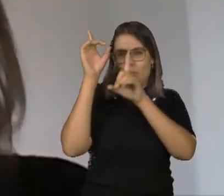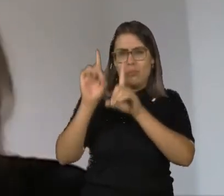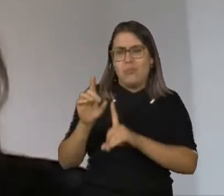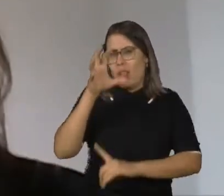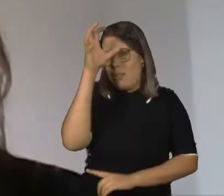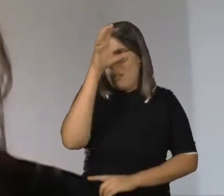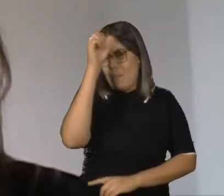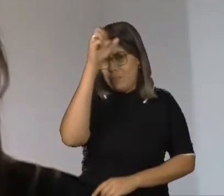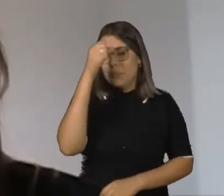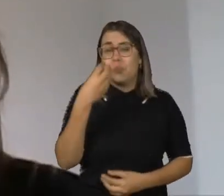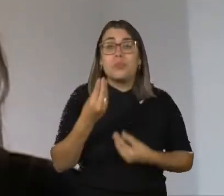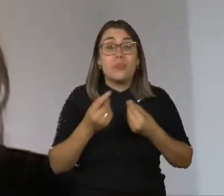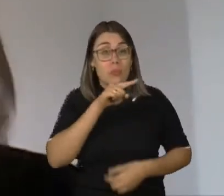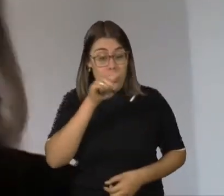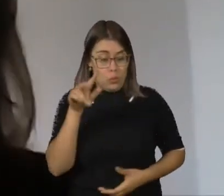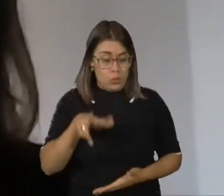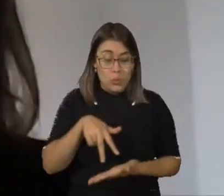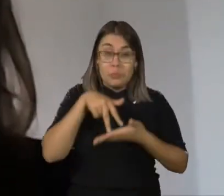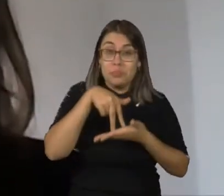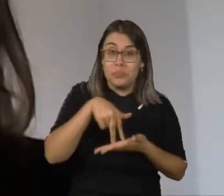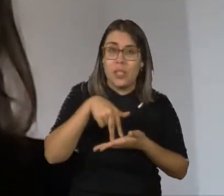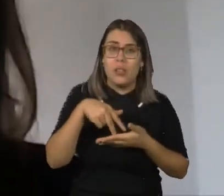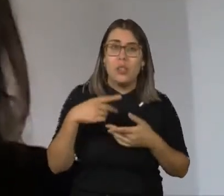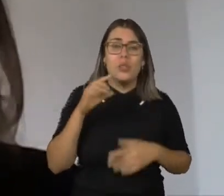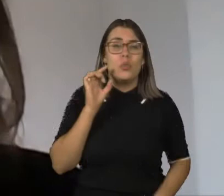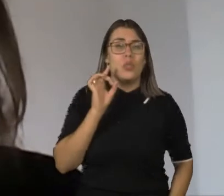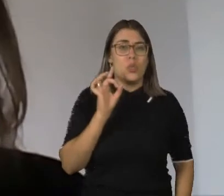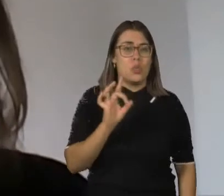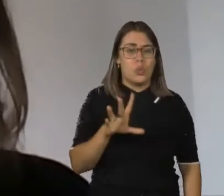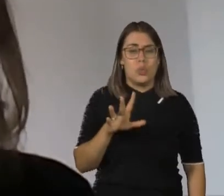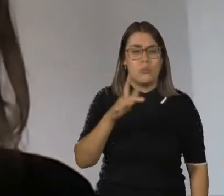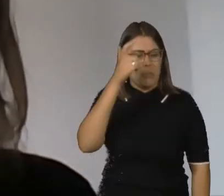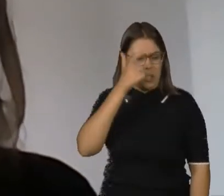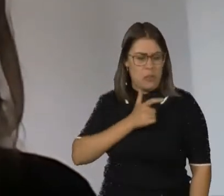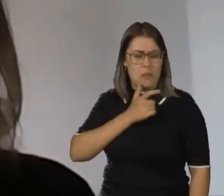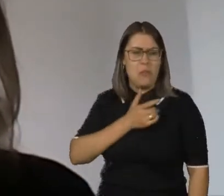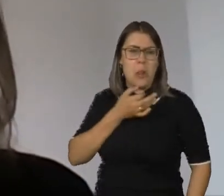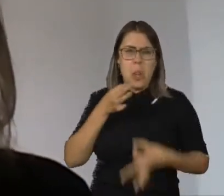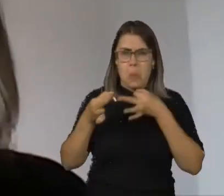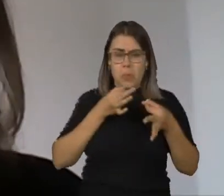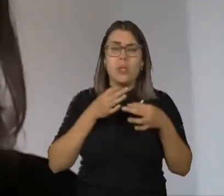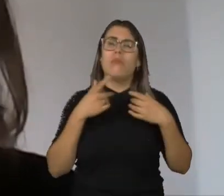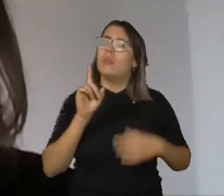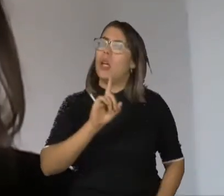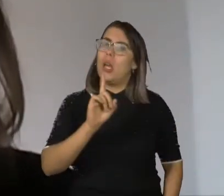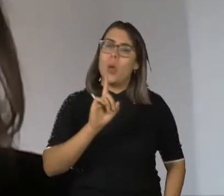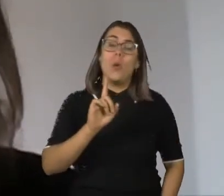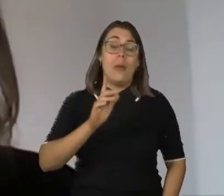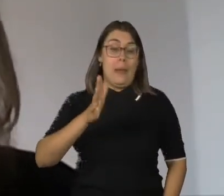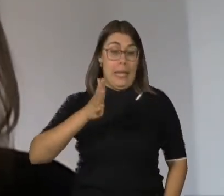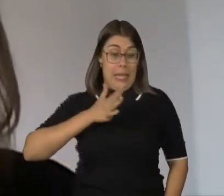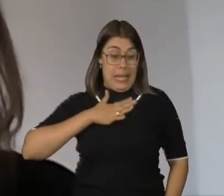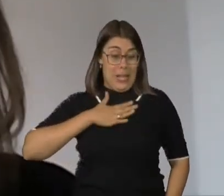de suas casas, não é trazendo um posicionamento acrítico, sem embasamento, não. É o